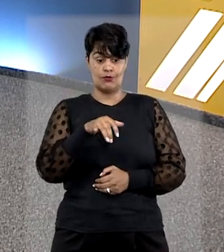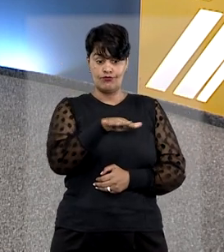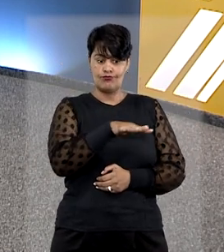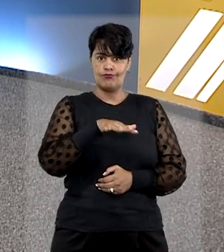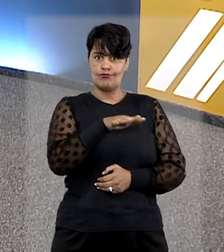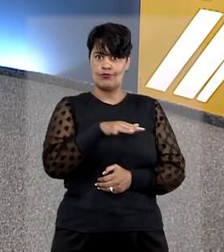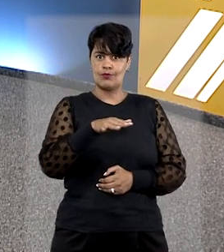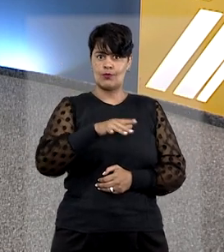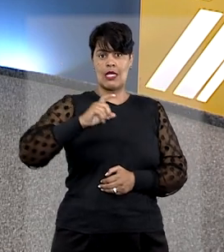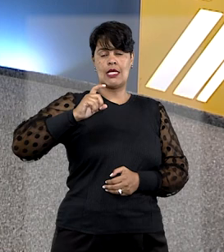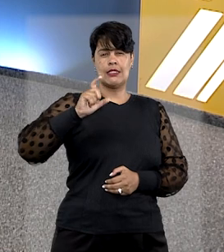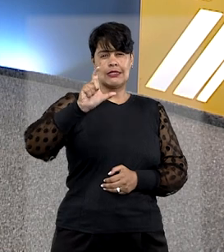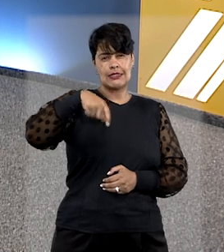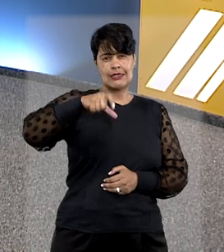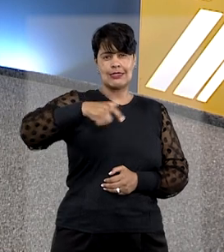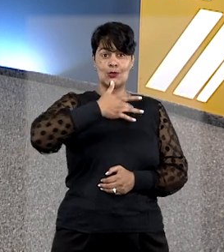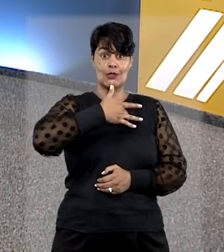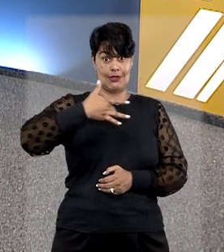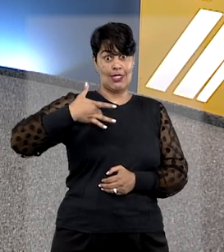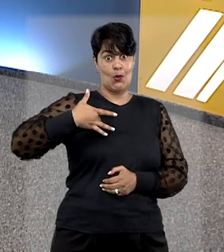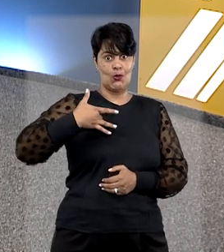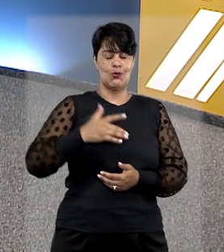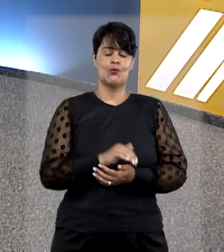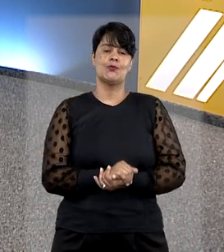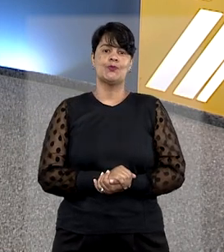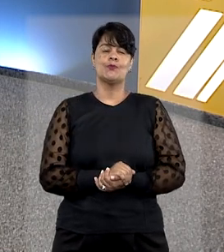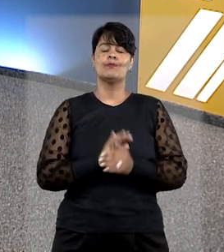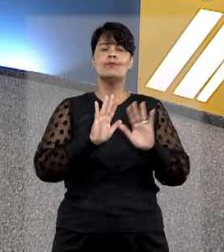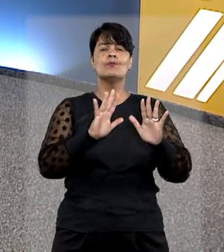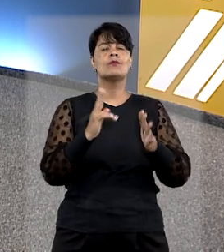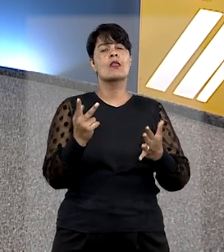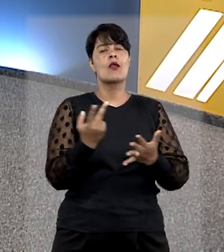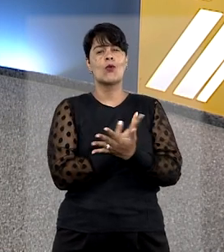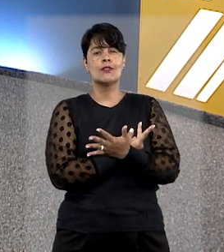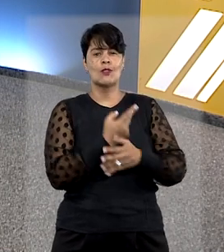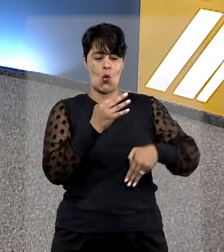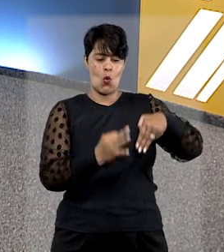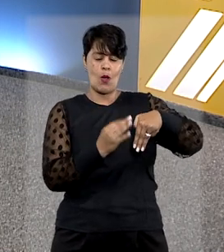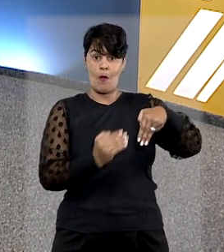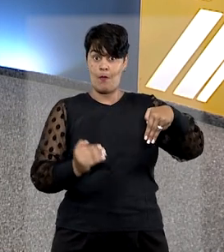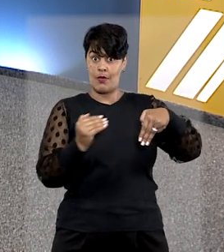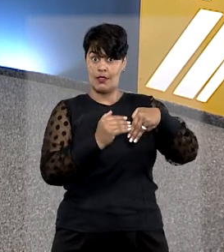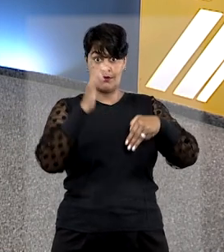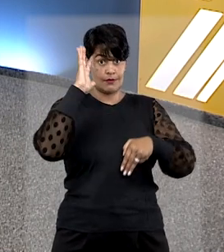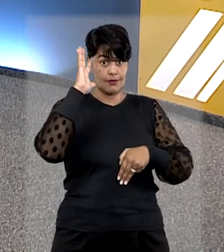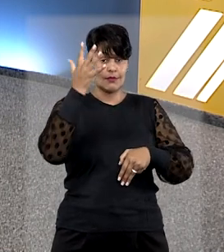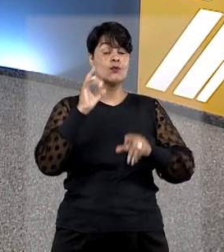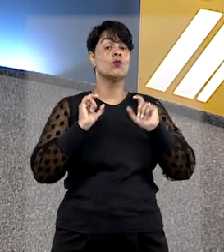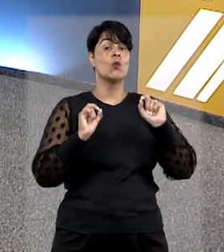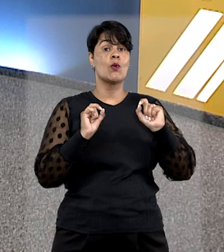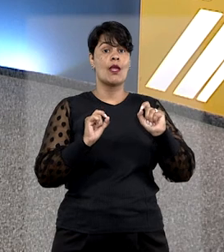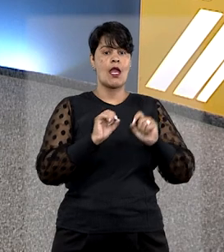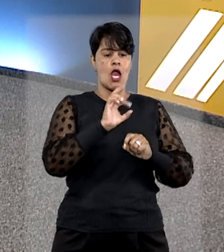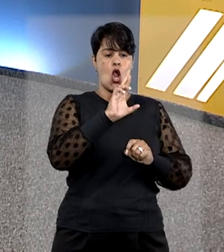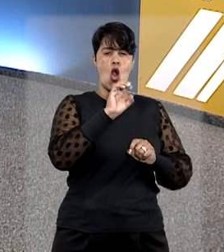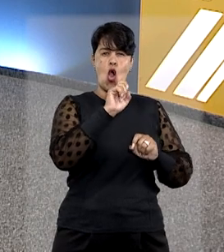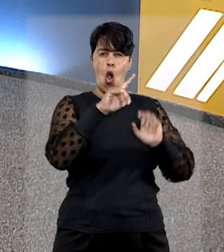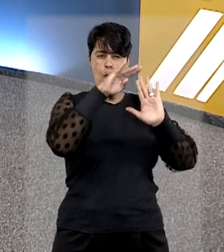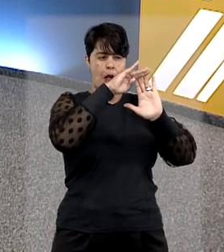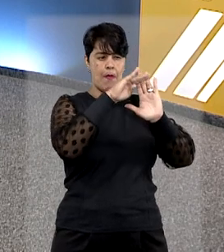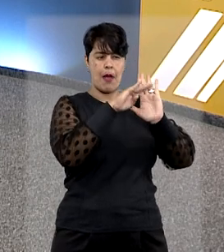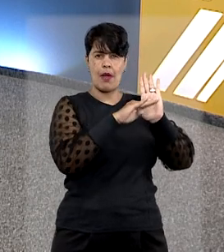dos planos de saúde. Em um desses julgamentos, os ministros definiram que o rol da ANS é